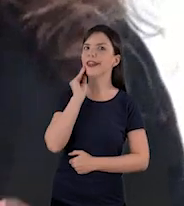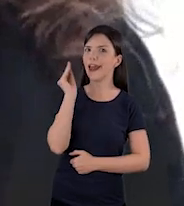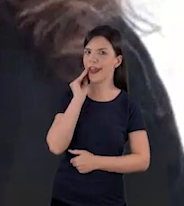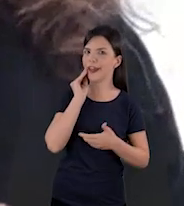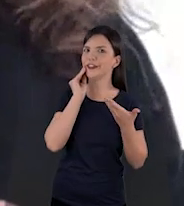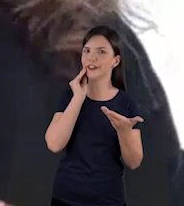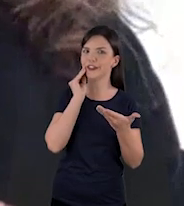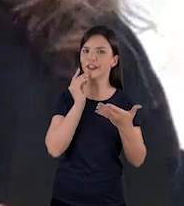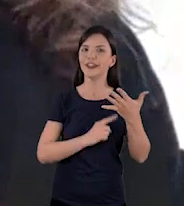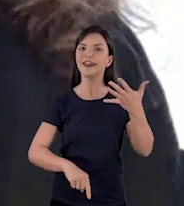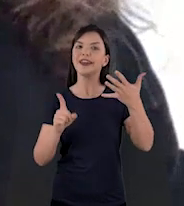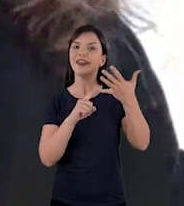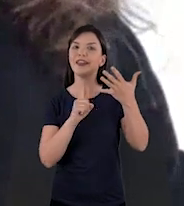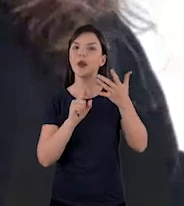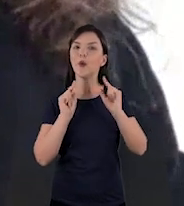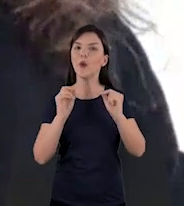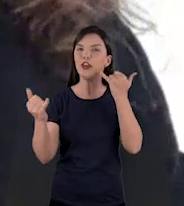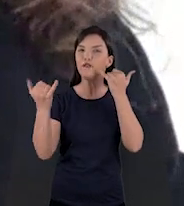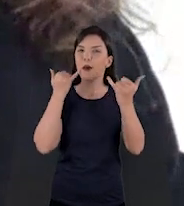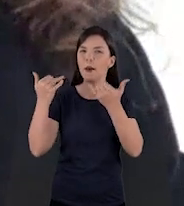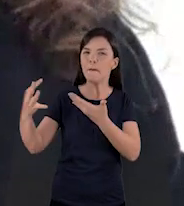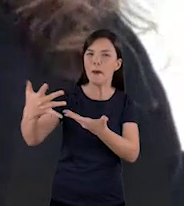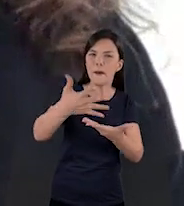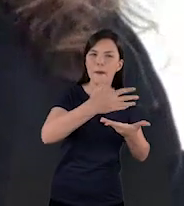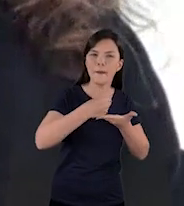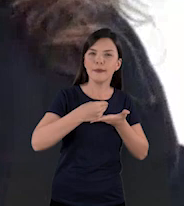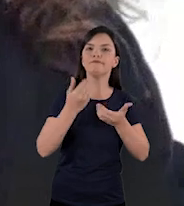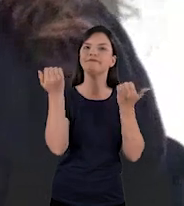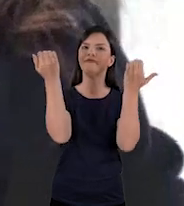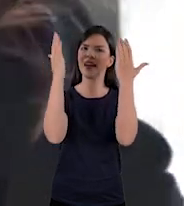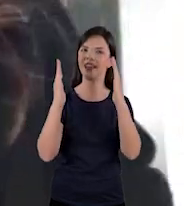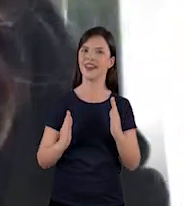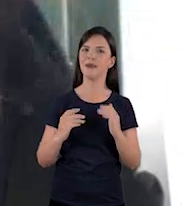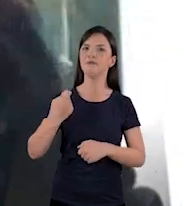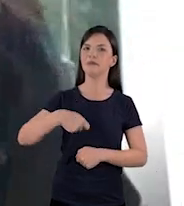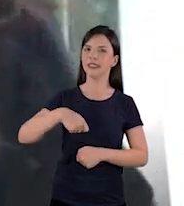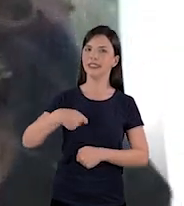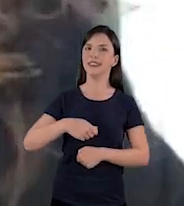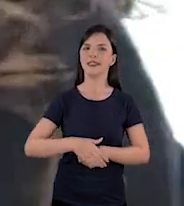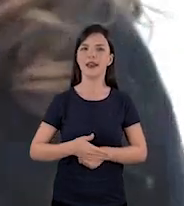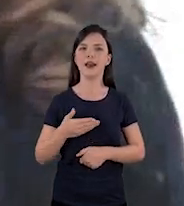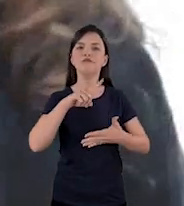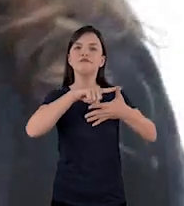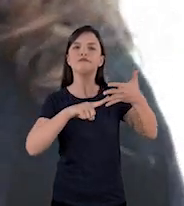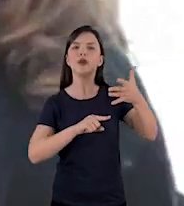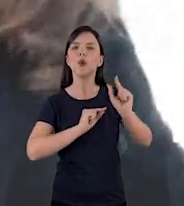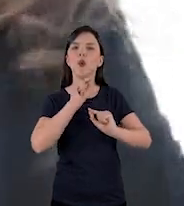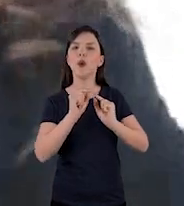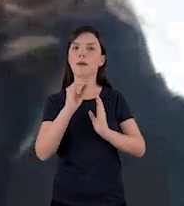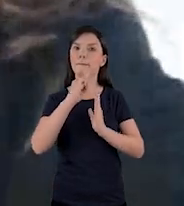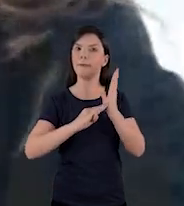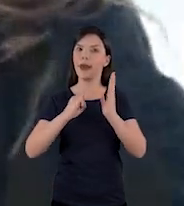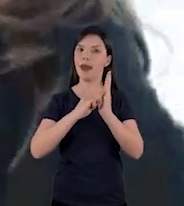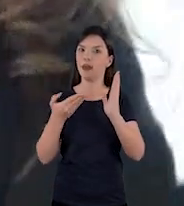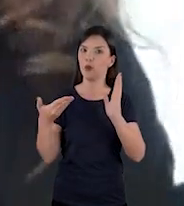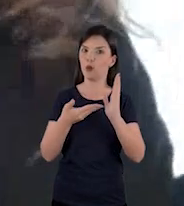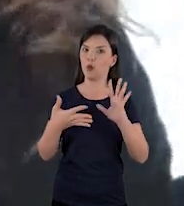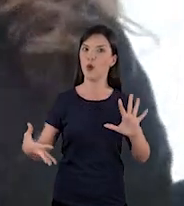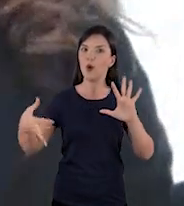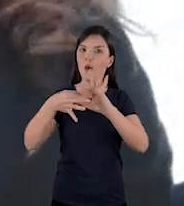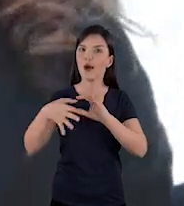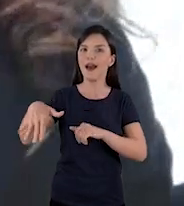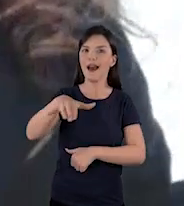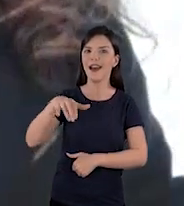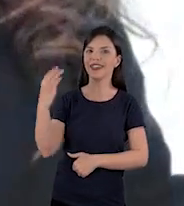e ver, fazer uma análise de tudo isso, né? Então, todo esse método que eu estou explicando aqui, ele você